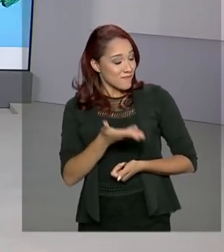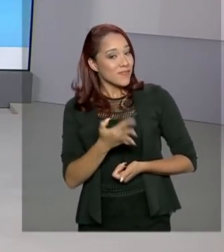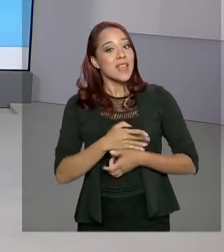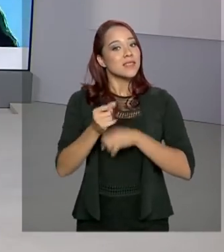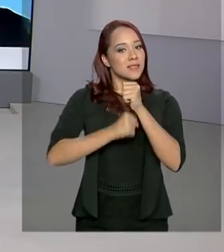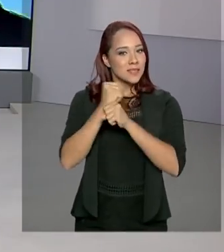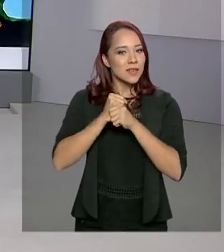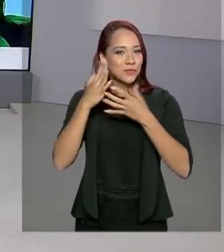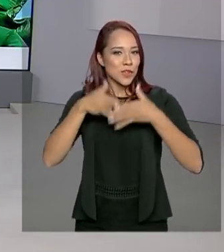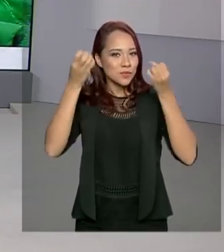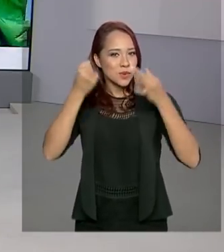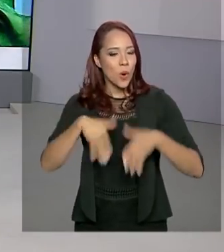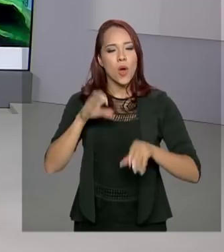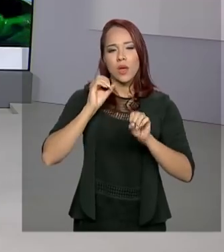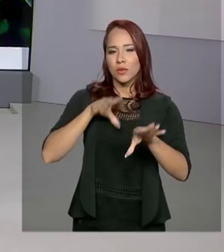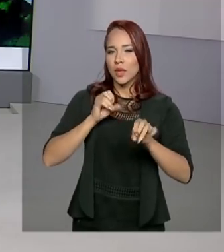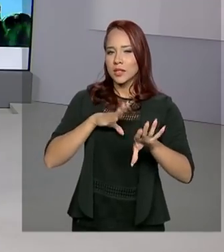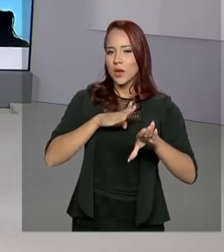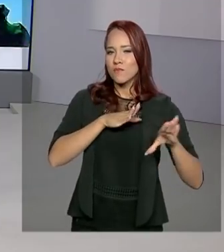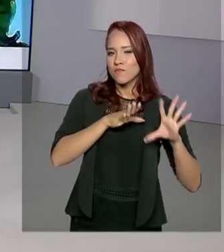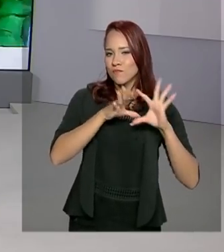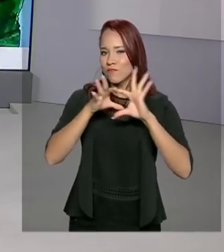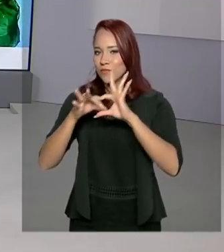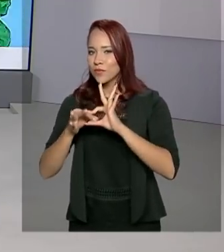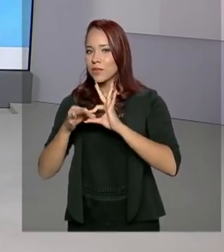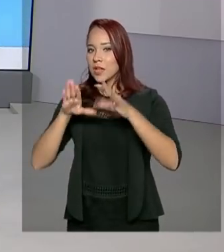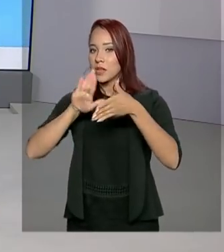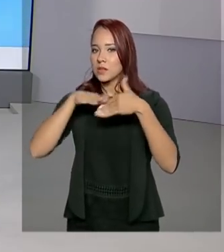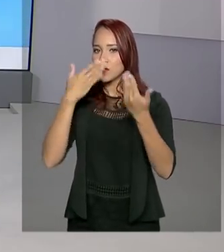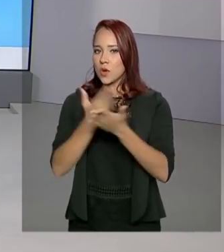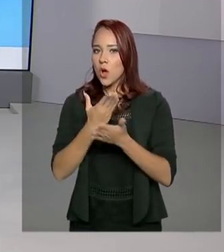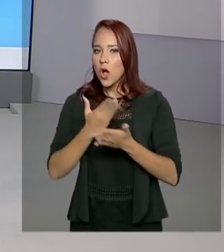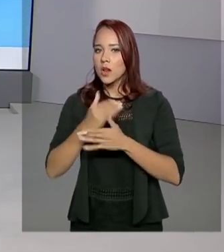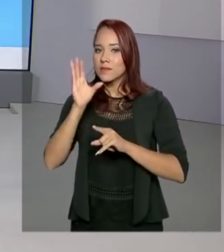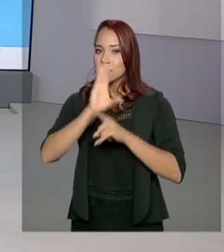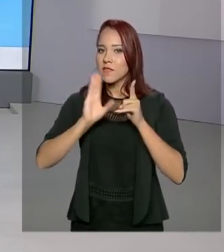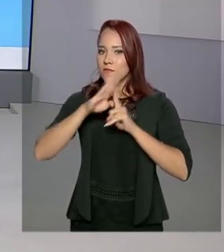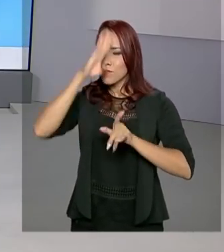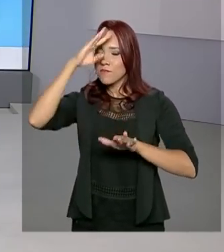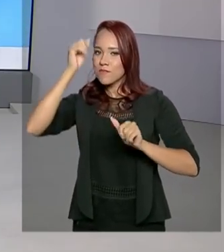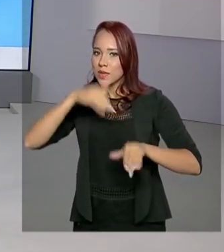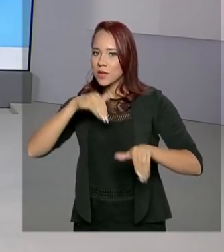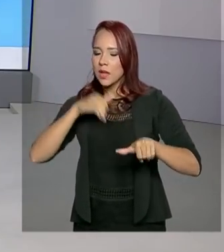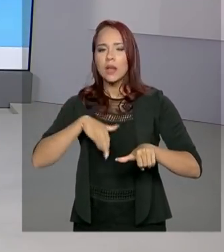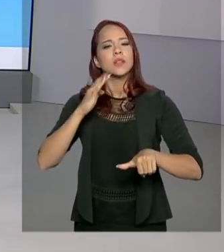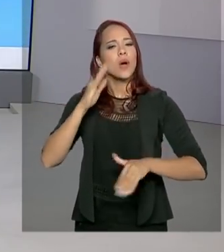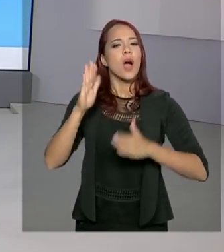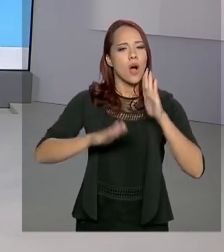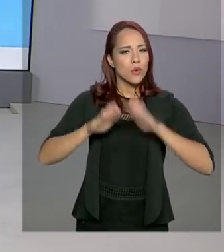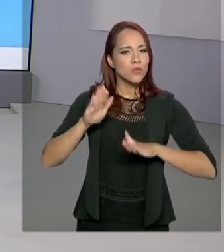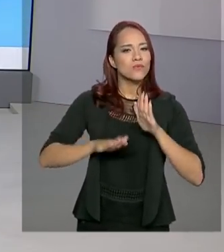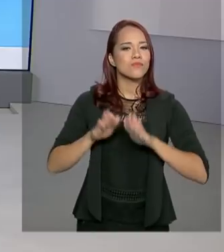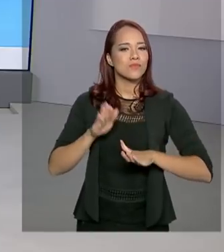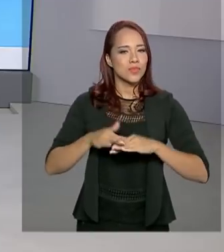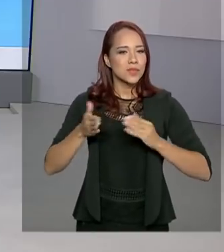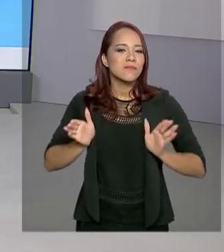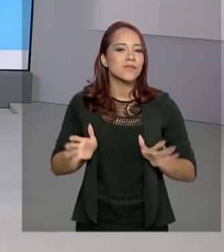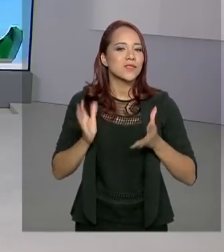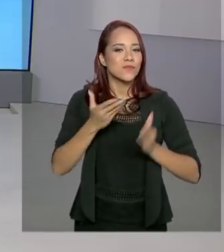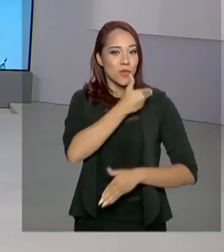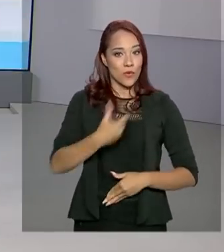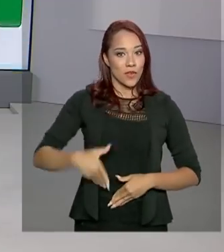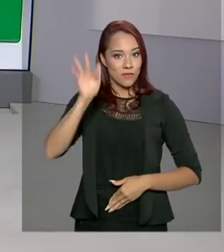você deve ter ouvido falar em educação conectada, em escolas cívico-militares. Essas foram algumas das iniciativas do governo federal